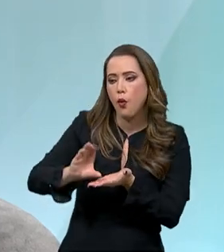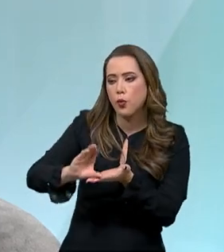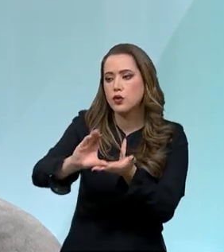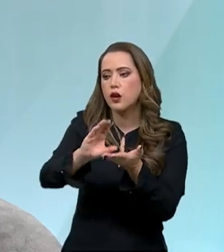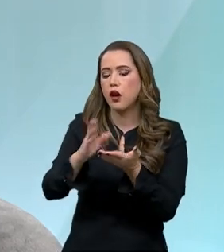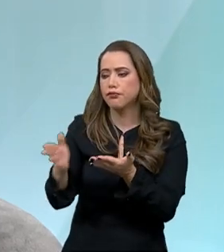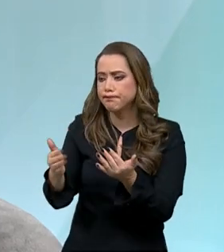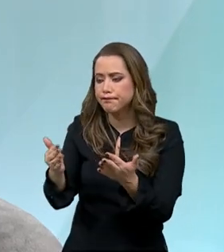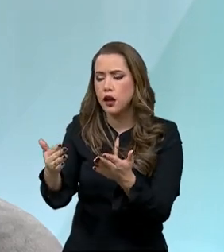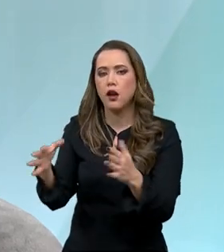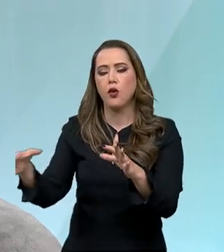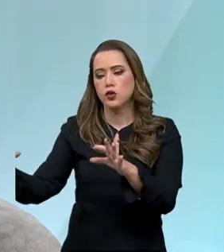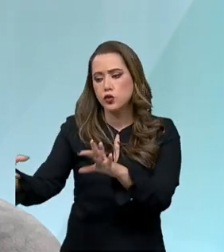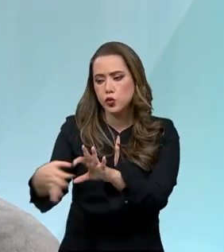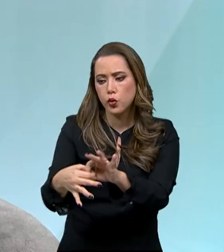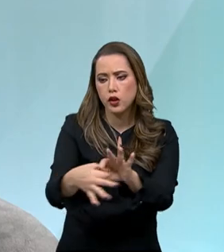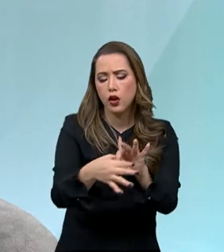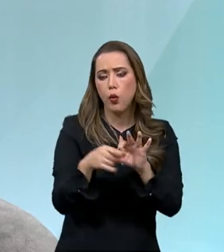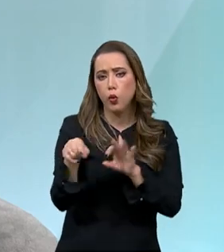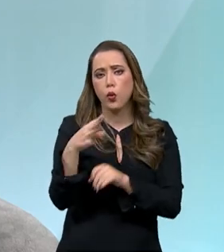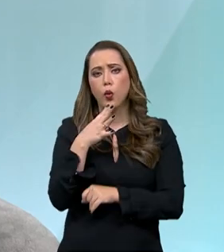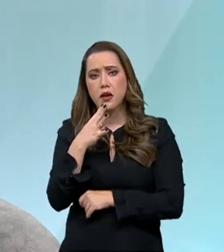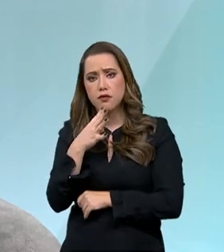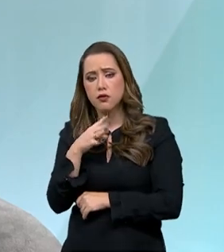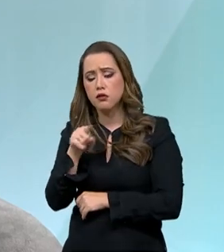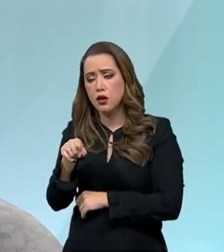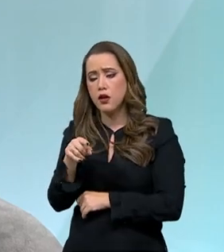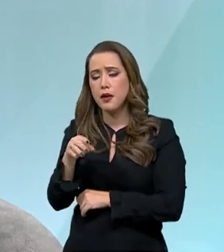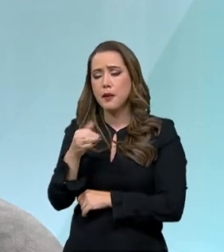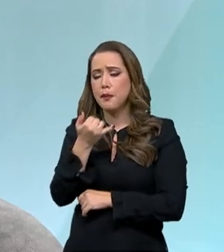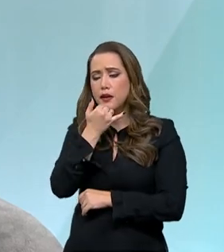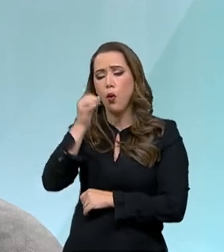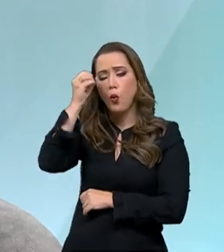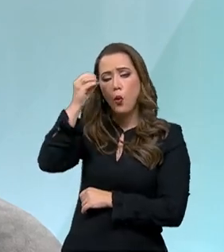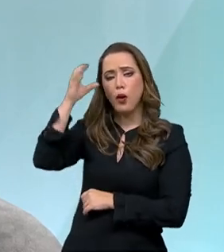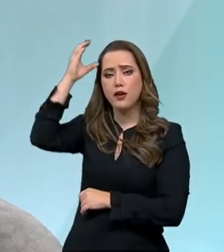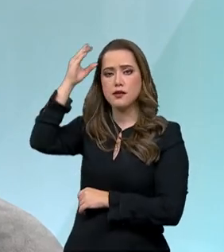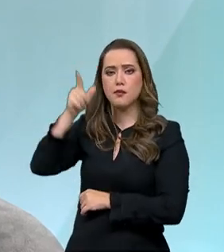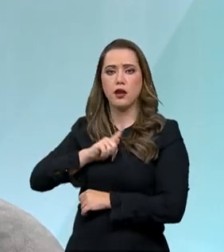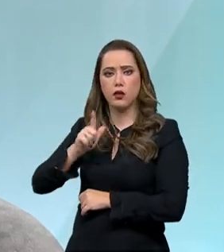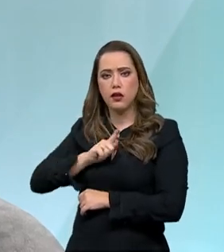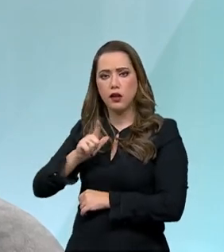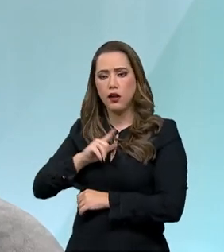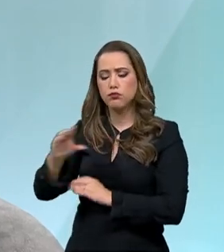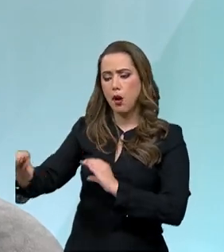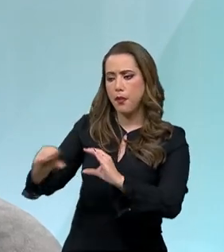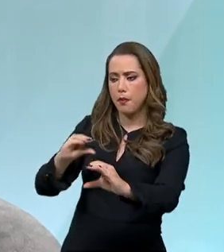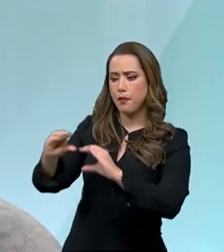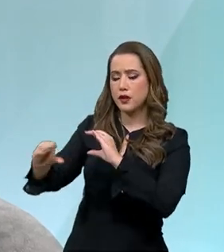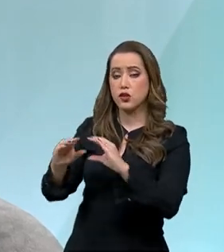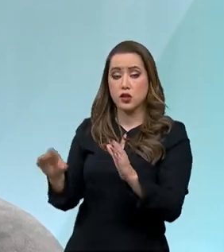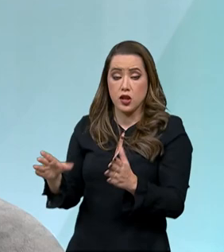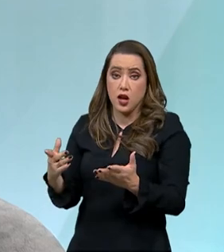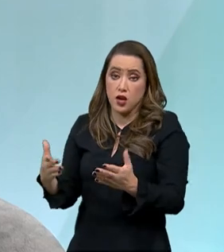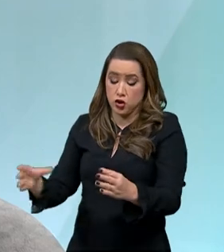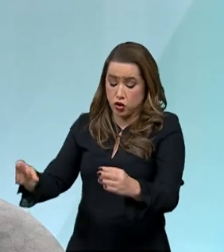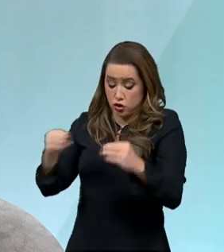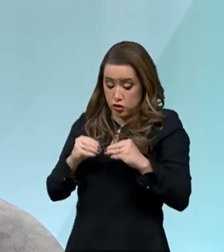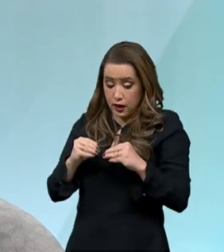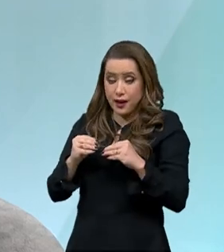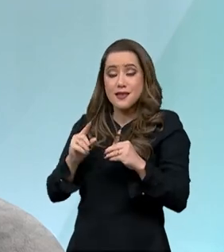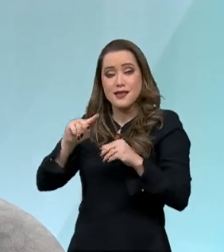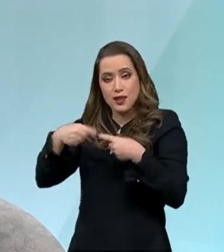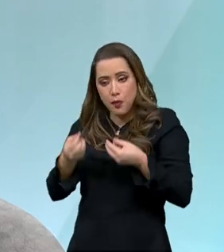que os conhecimentos que são gerados nas nossas 43 unidades em todo o território cheguem até a ponta, né? E esse é o nosso